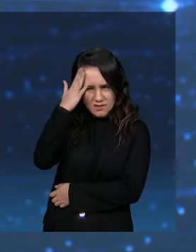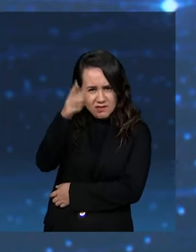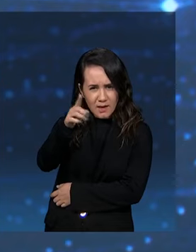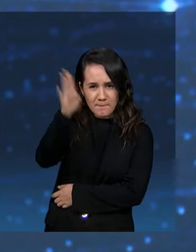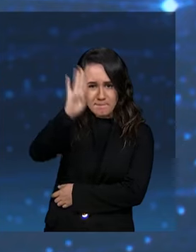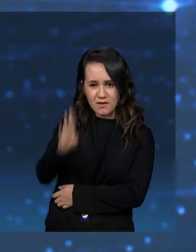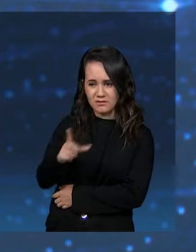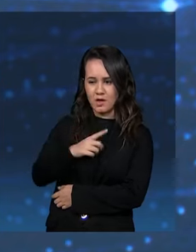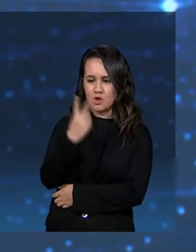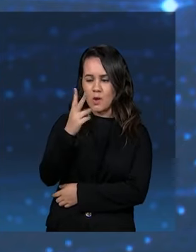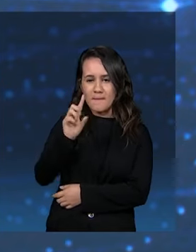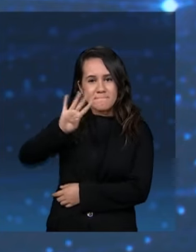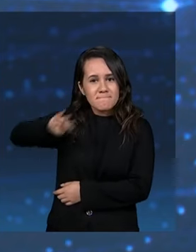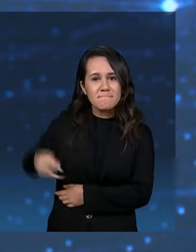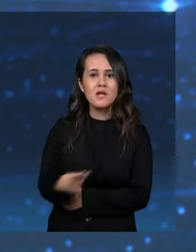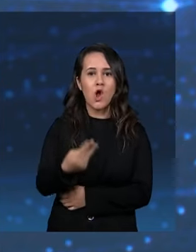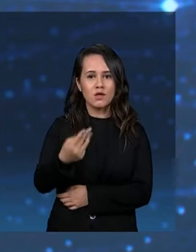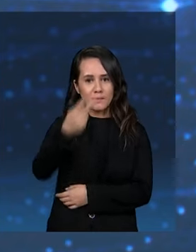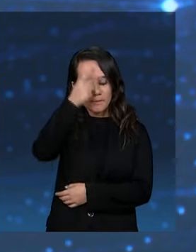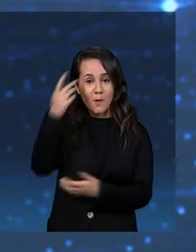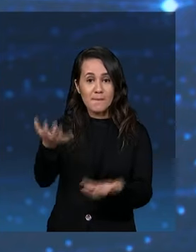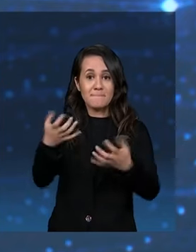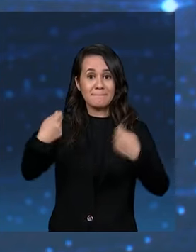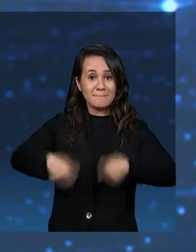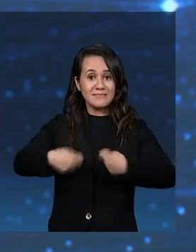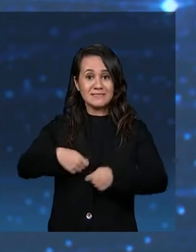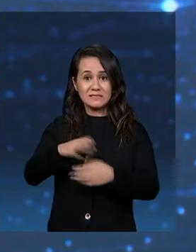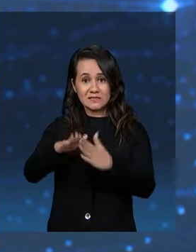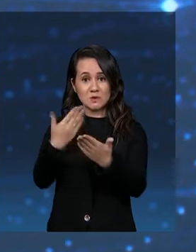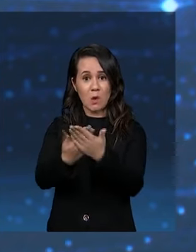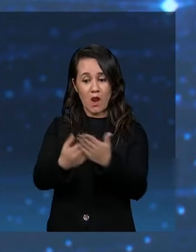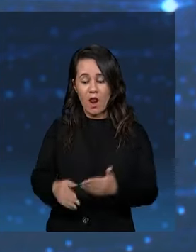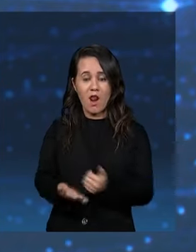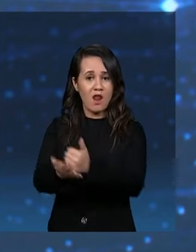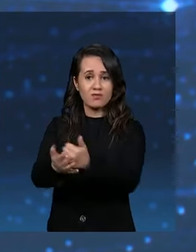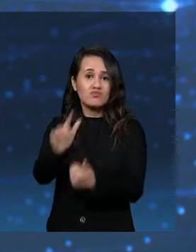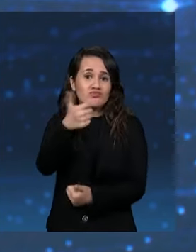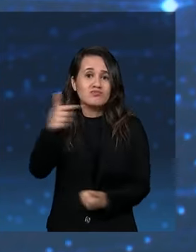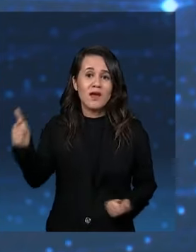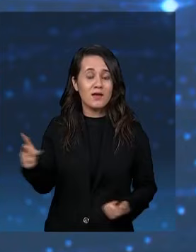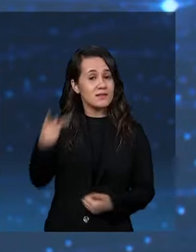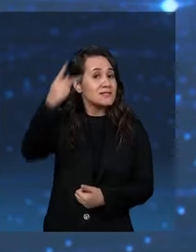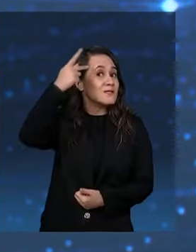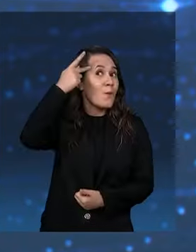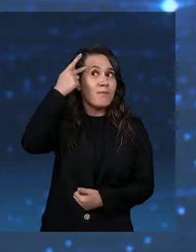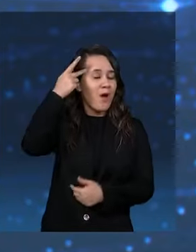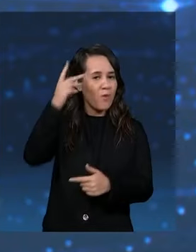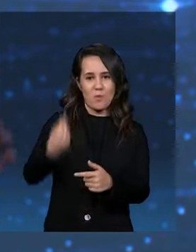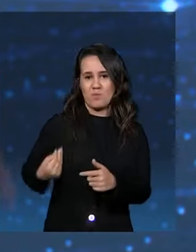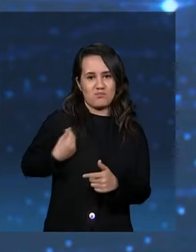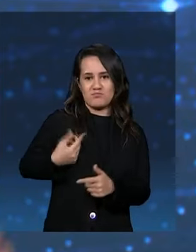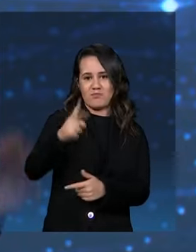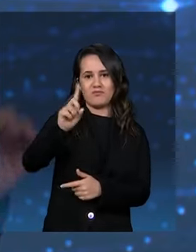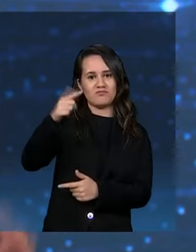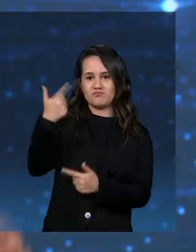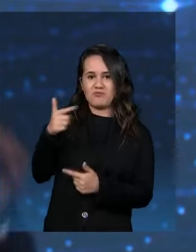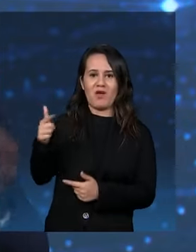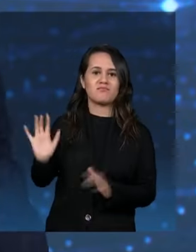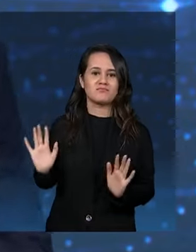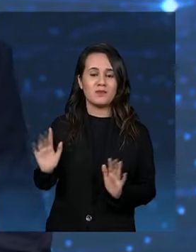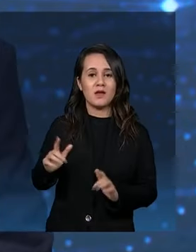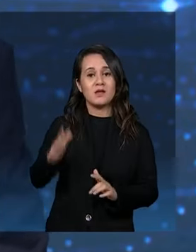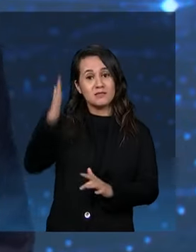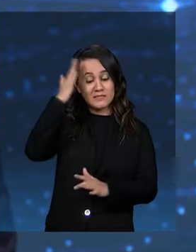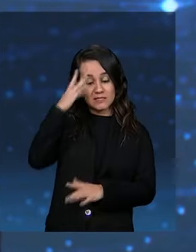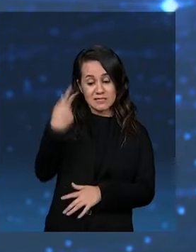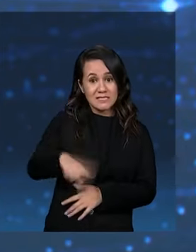milhões e 300 mil crianças que querem uma vaga de creche e não tem? Nenhuma delas mora em São Paulo. Todas as crianças que moram em São